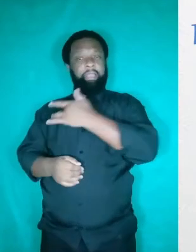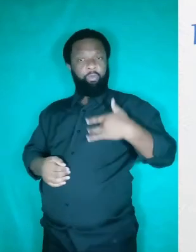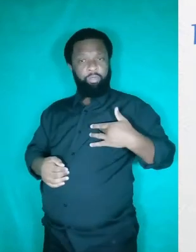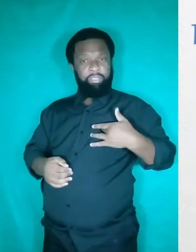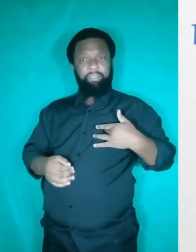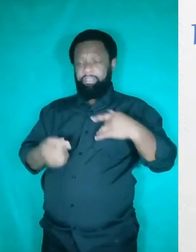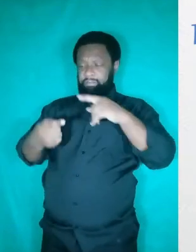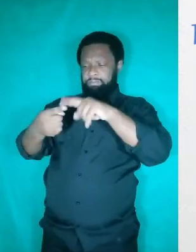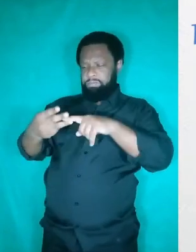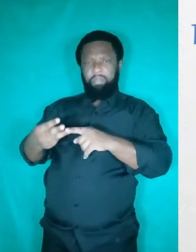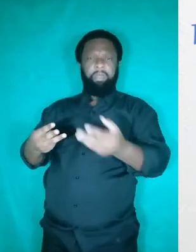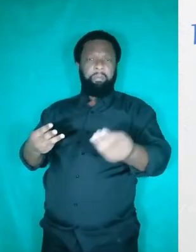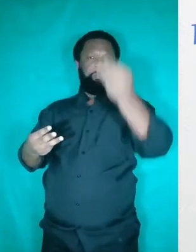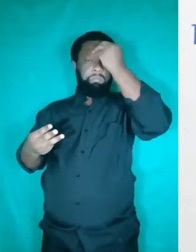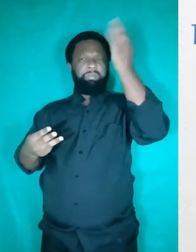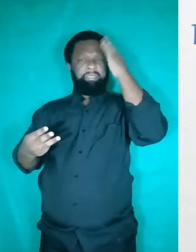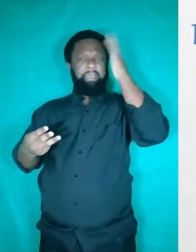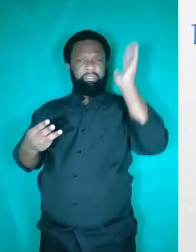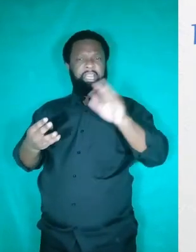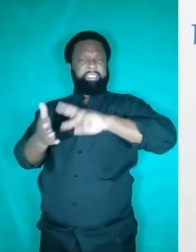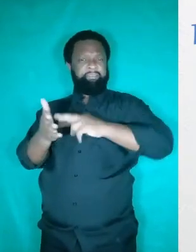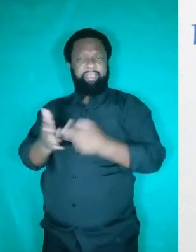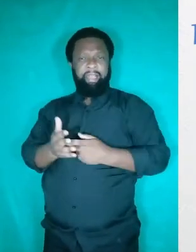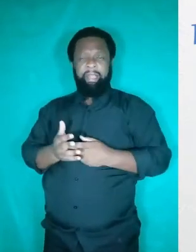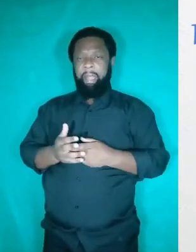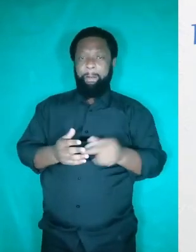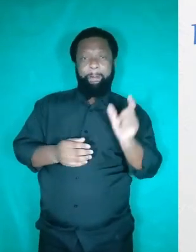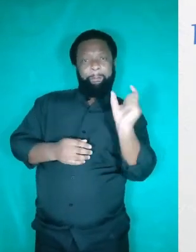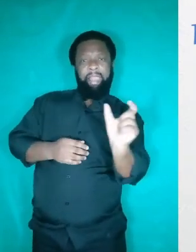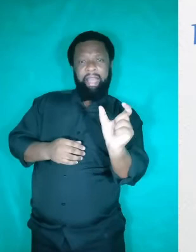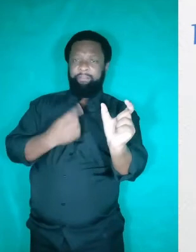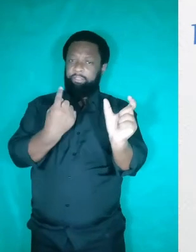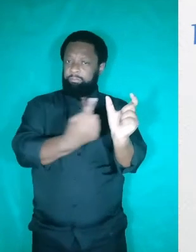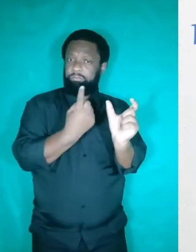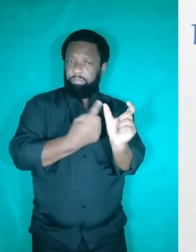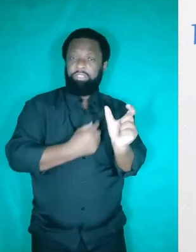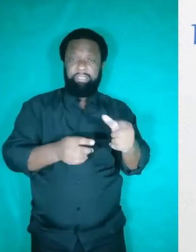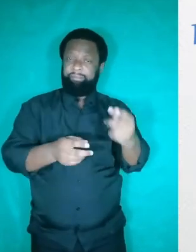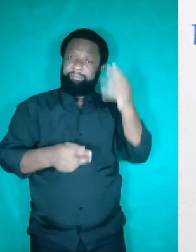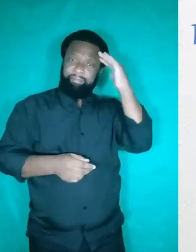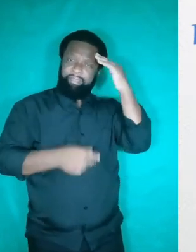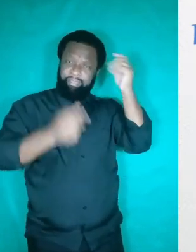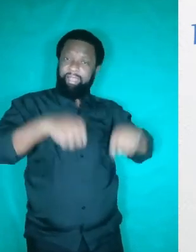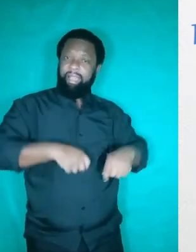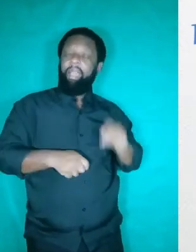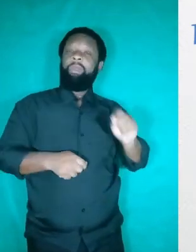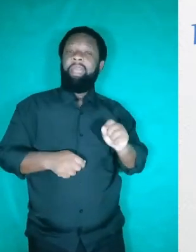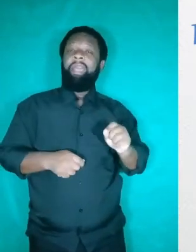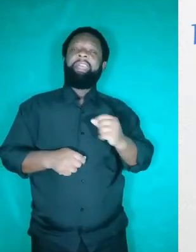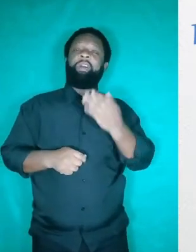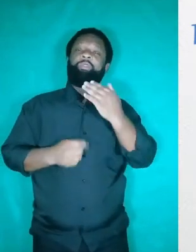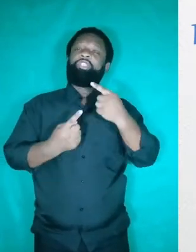você consegue aprender o sentido delas mesmo elas não estando dentro de um texto. Então, são formas